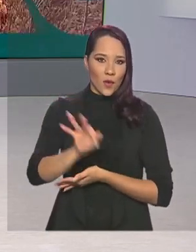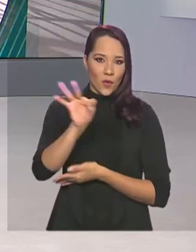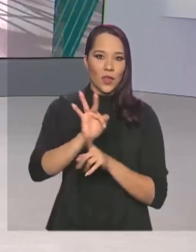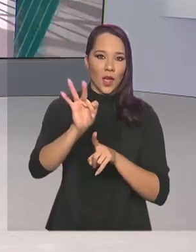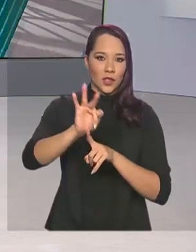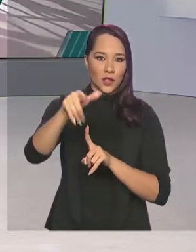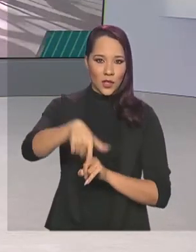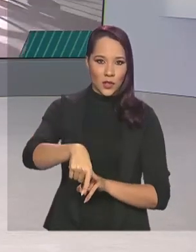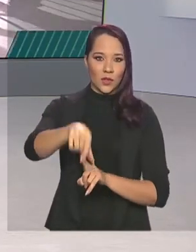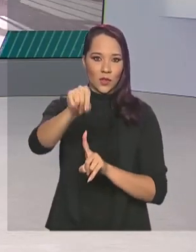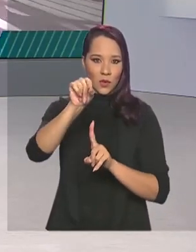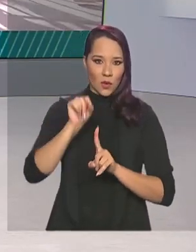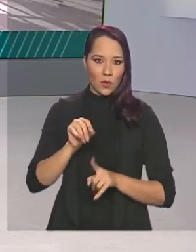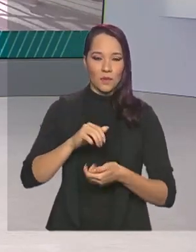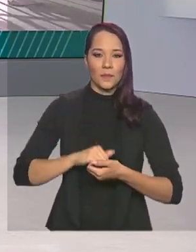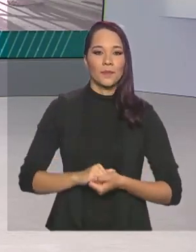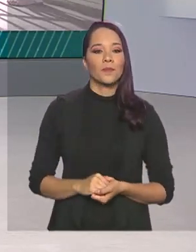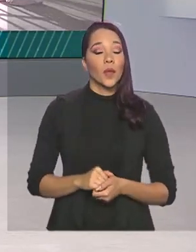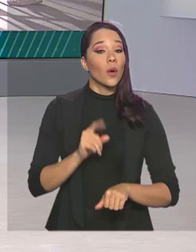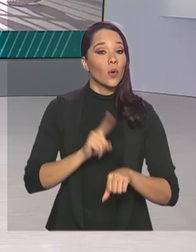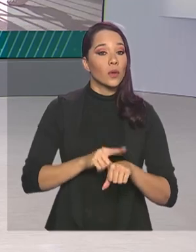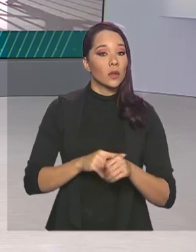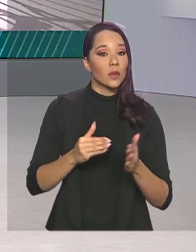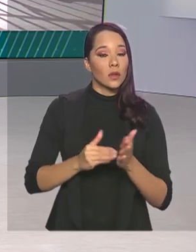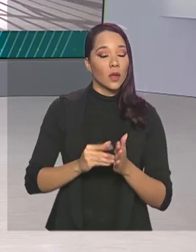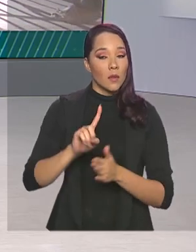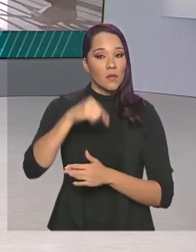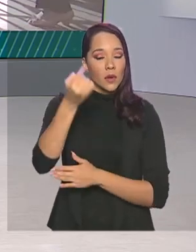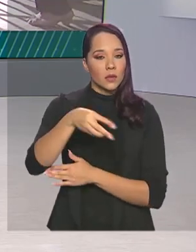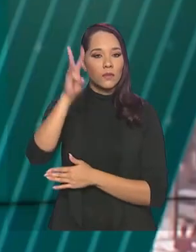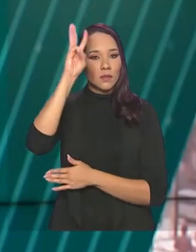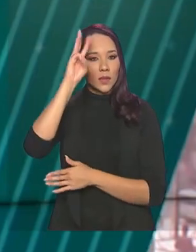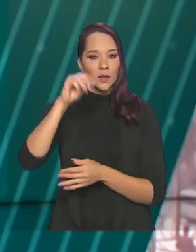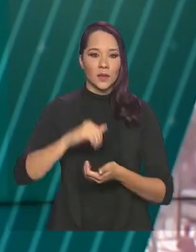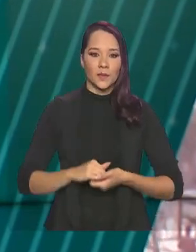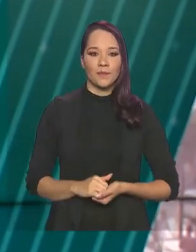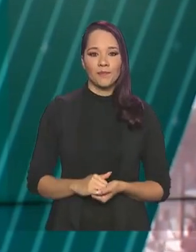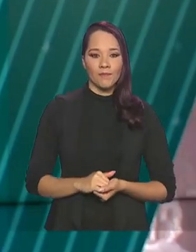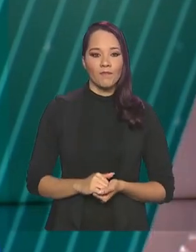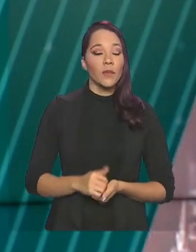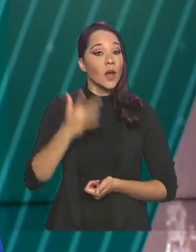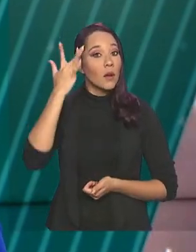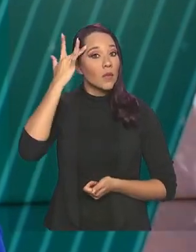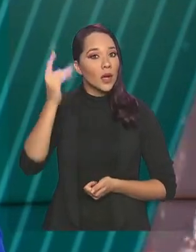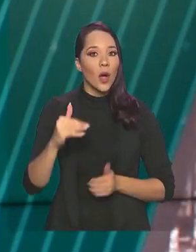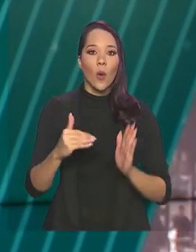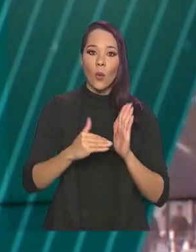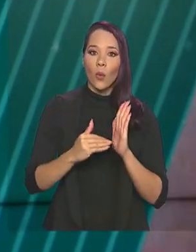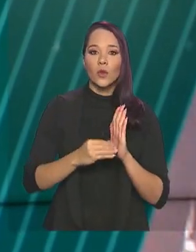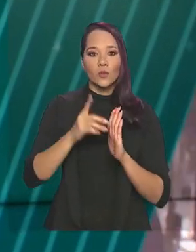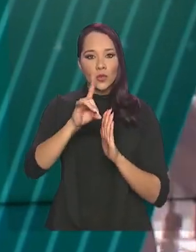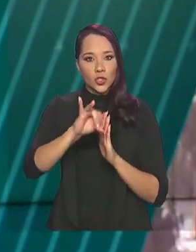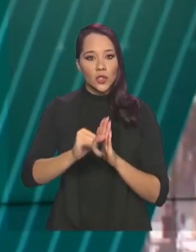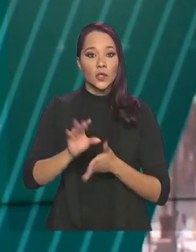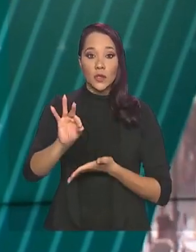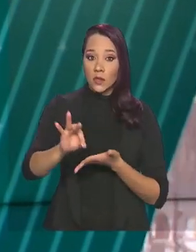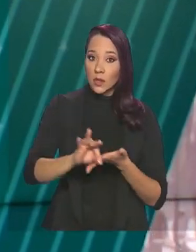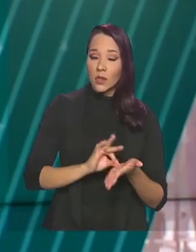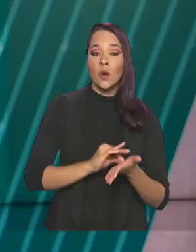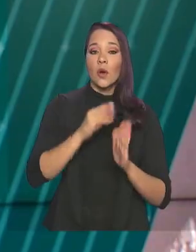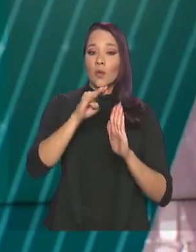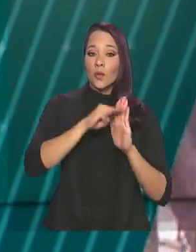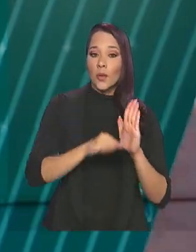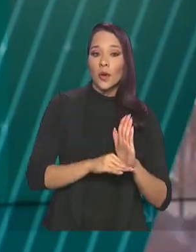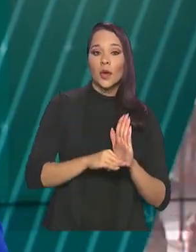em que foram selecionados. O prazo vai até a próxima terça-feira. E amanhã é o último dia de inscrições para o